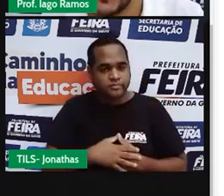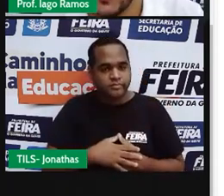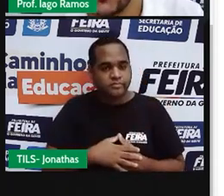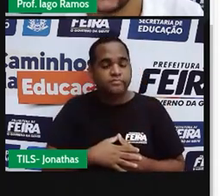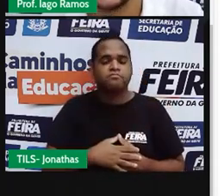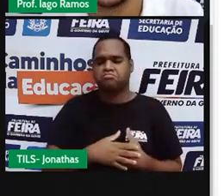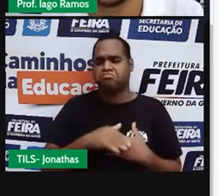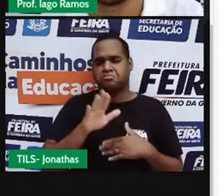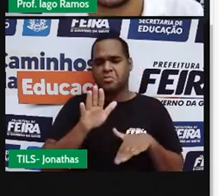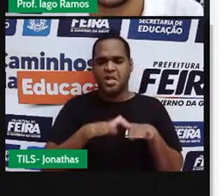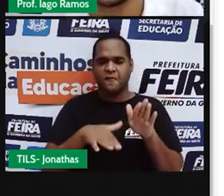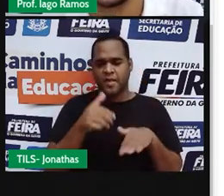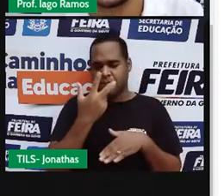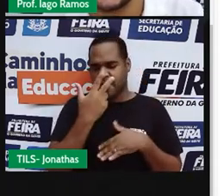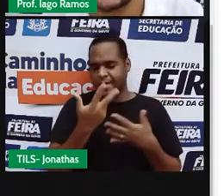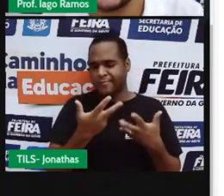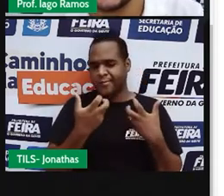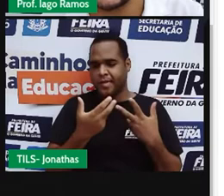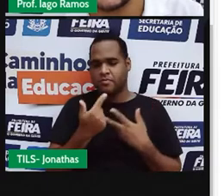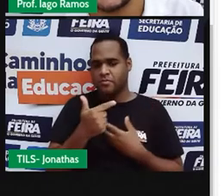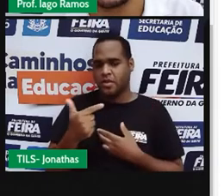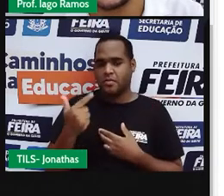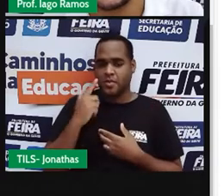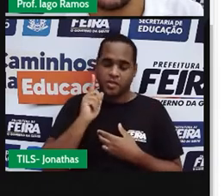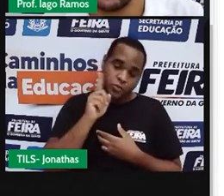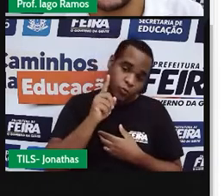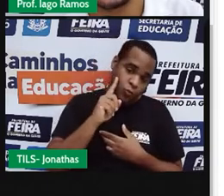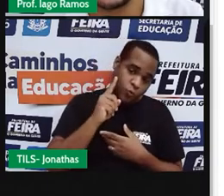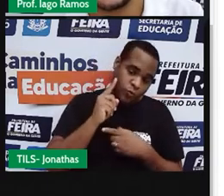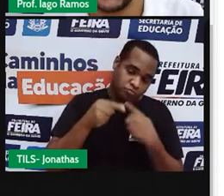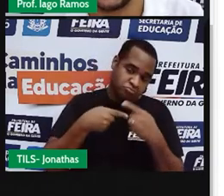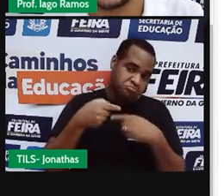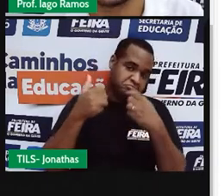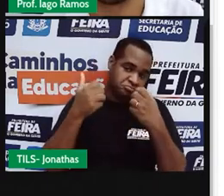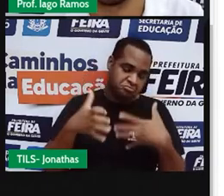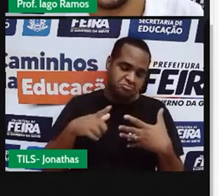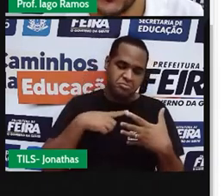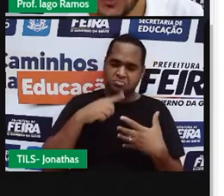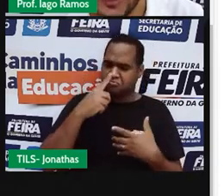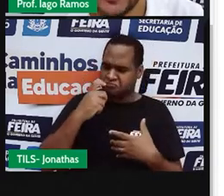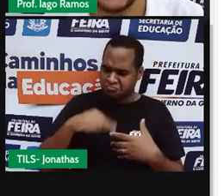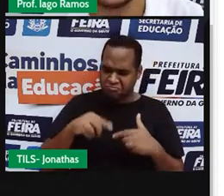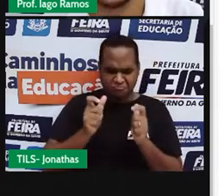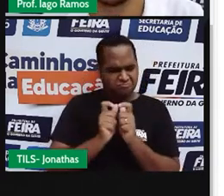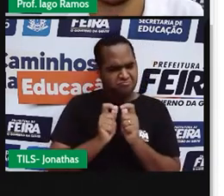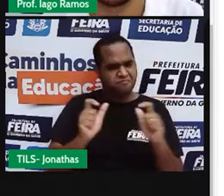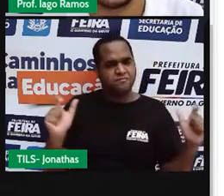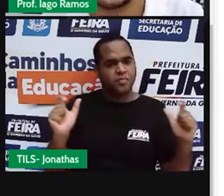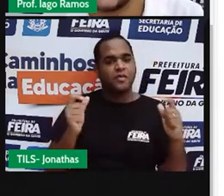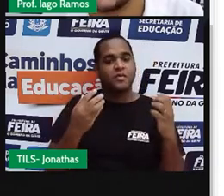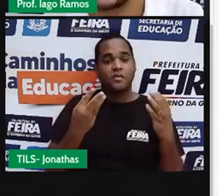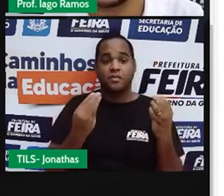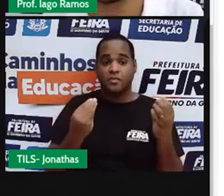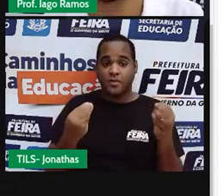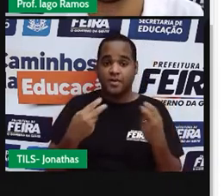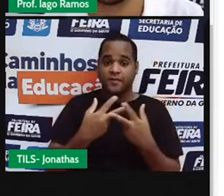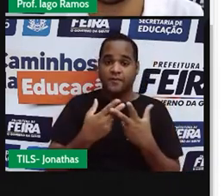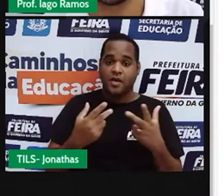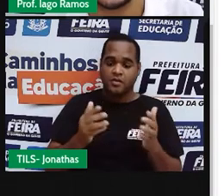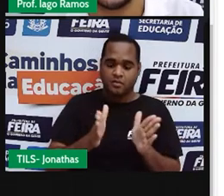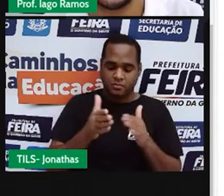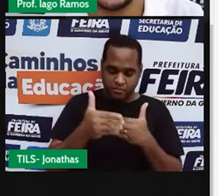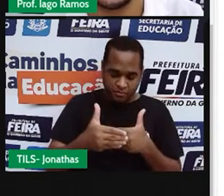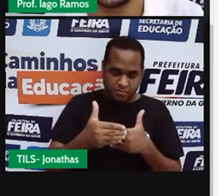percebamos, mas no dia a dia geramos muito lixo, muito mesmo. Embalagens,